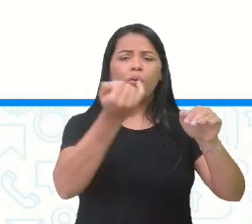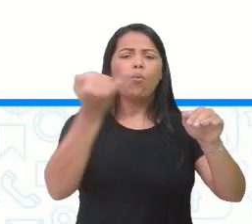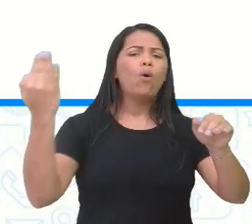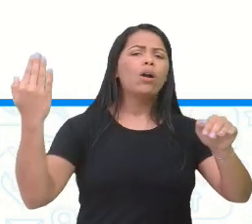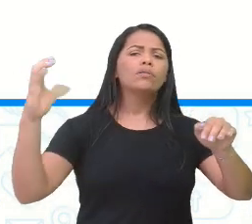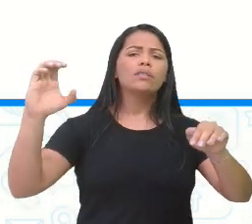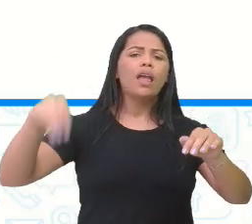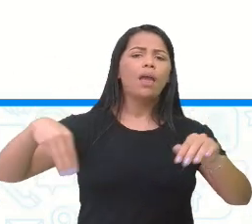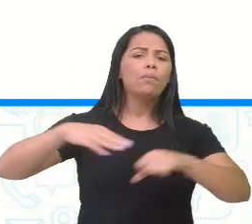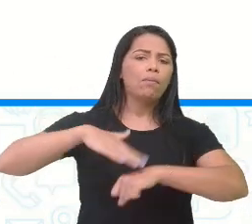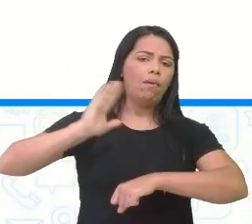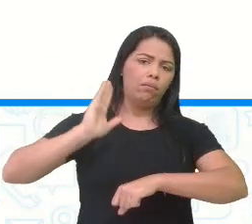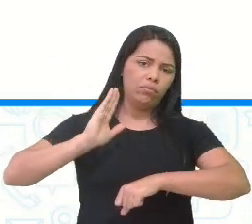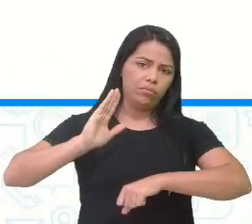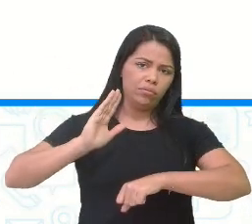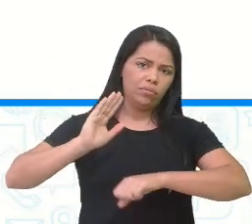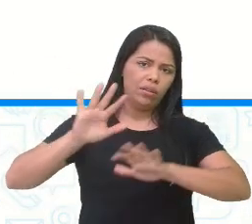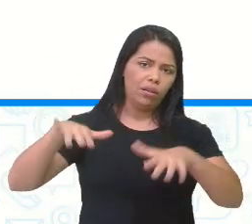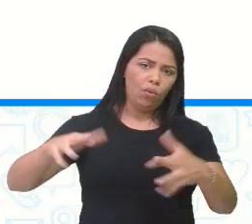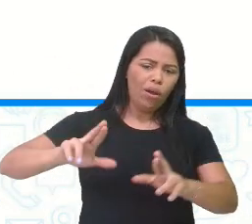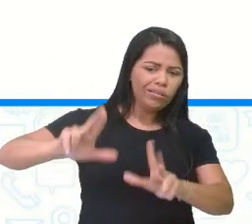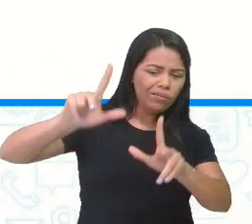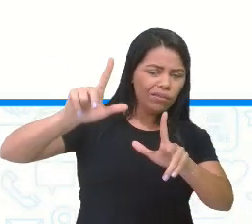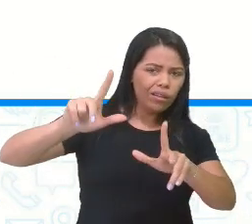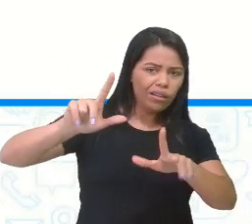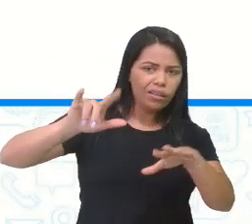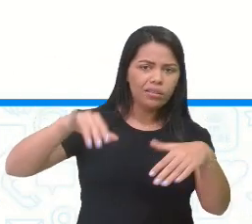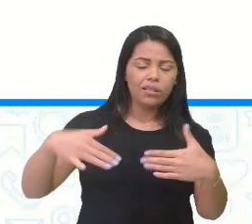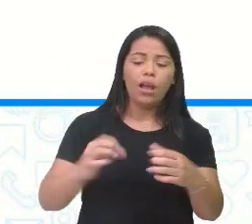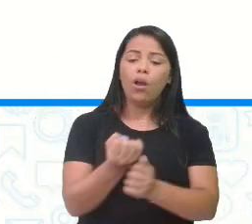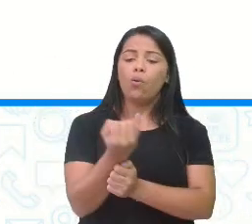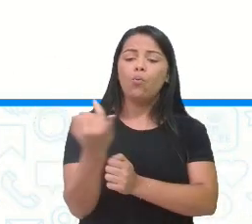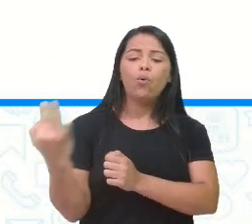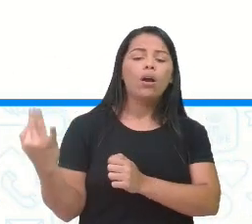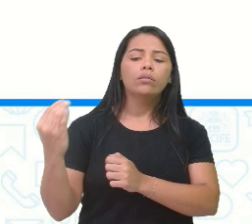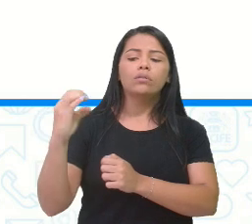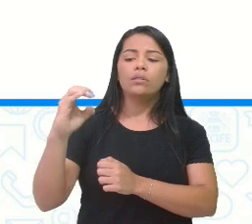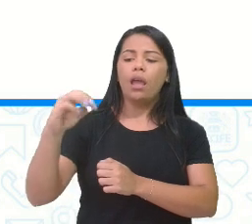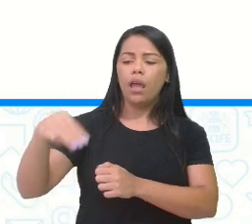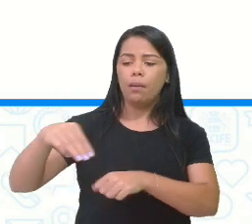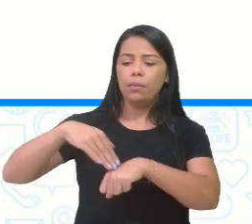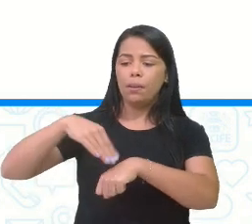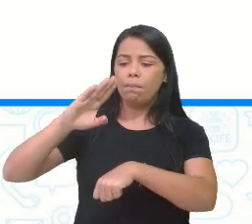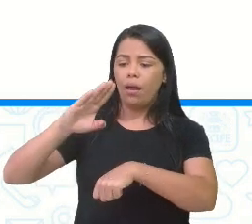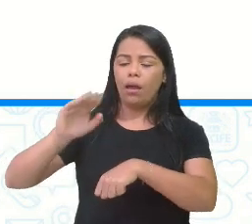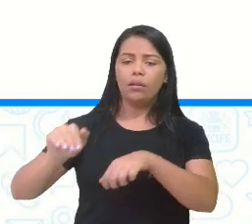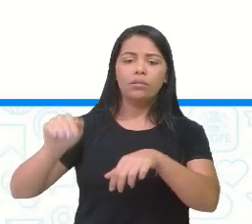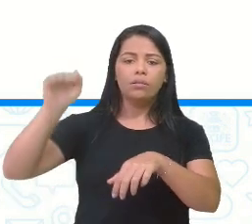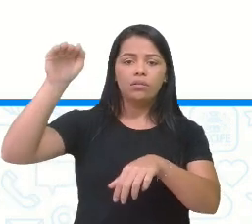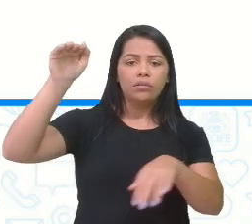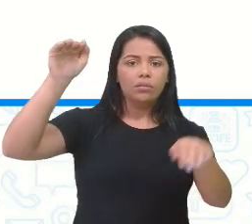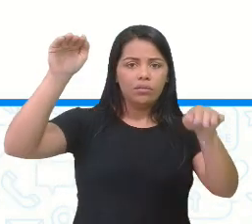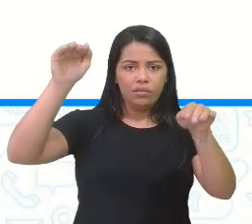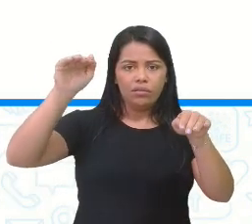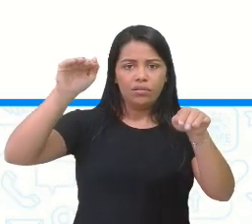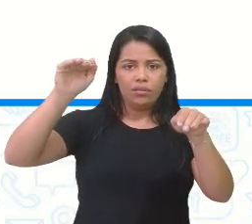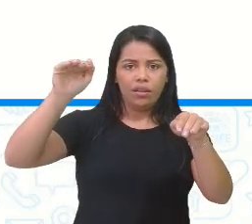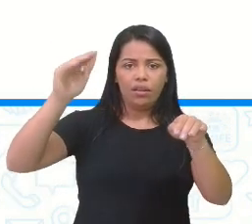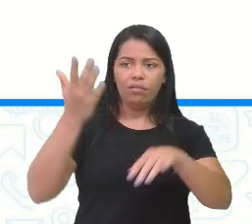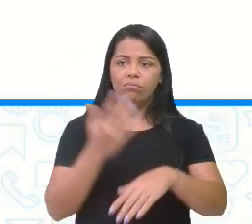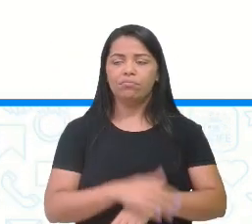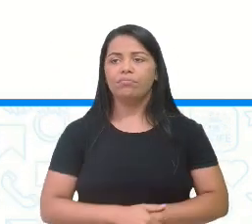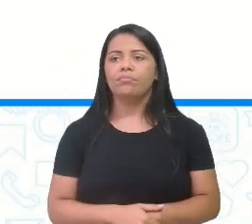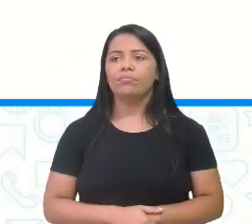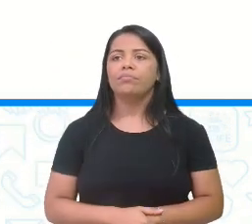Então, essa é a diferença quanto a mais João é mais alto em relação a Carlos. Então, a gente aí,